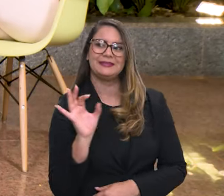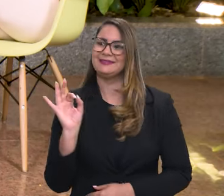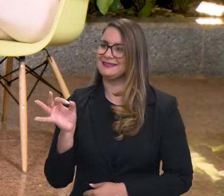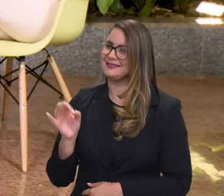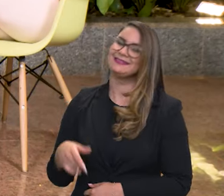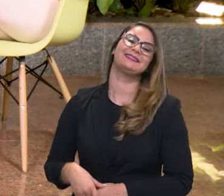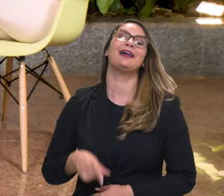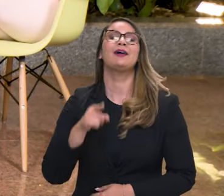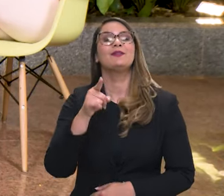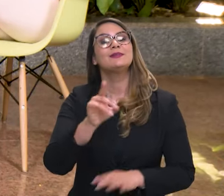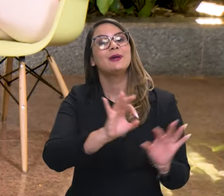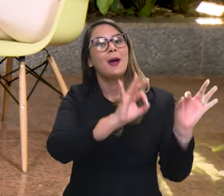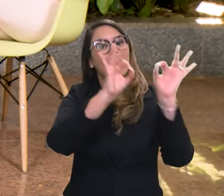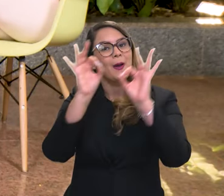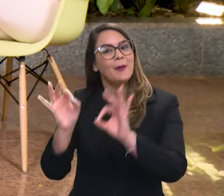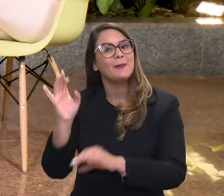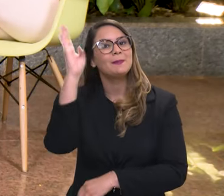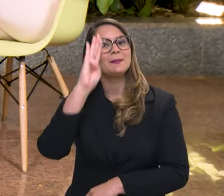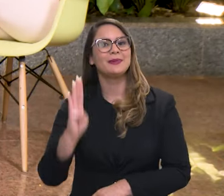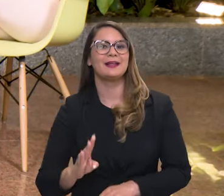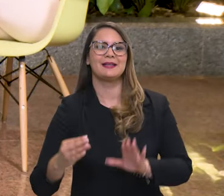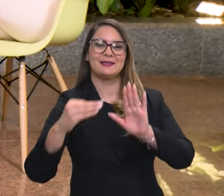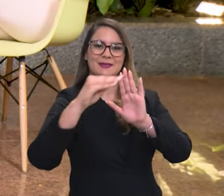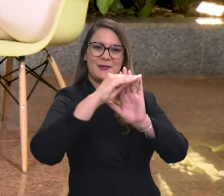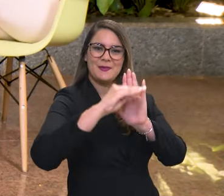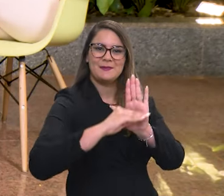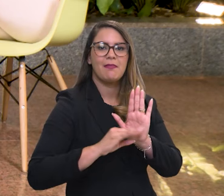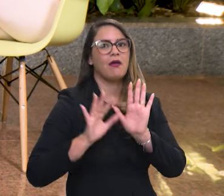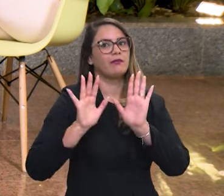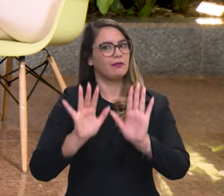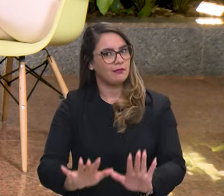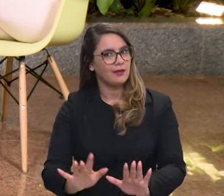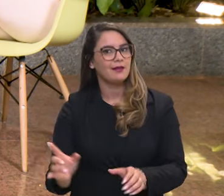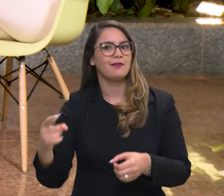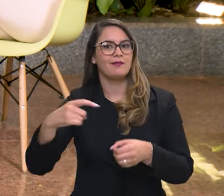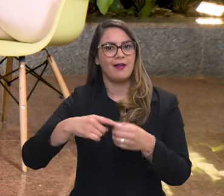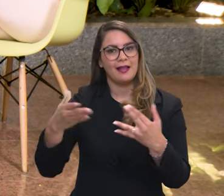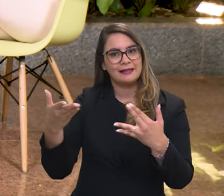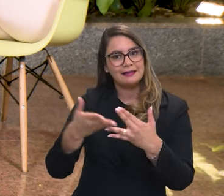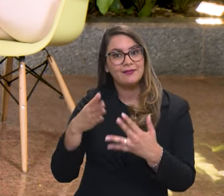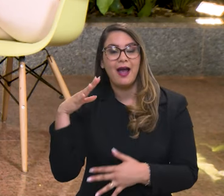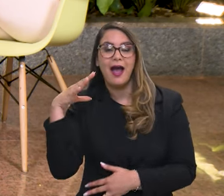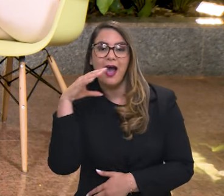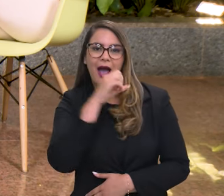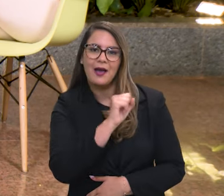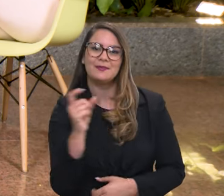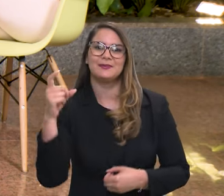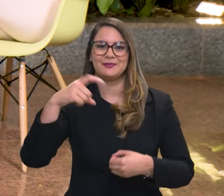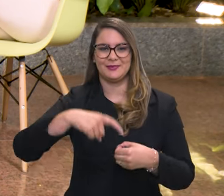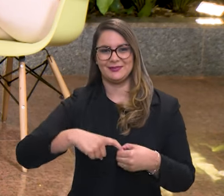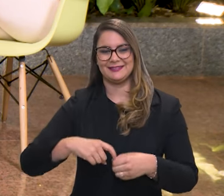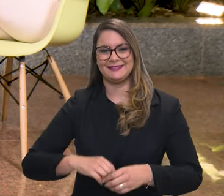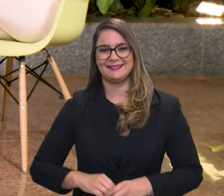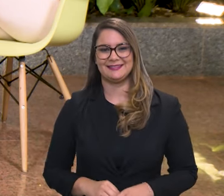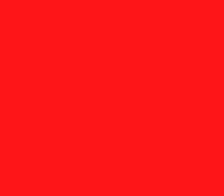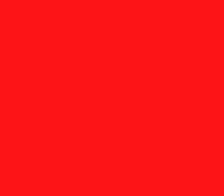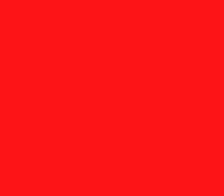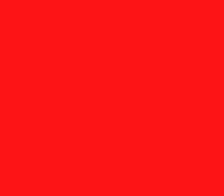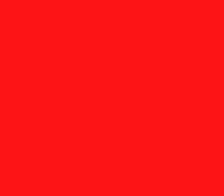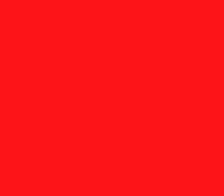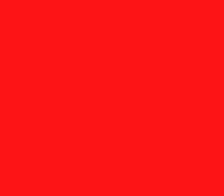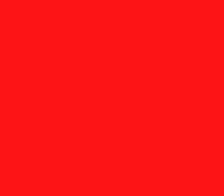Tá certo. Você está acompanhando o Brasil em Pauta. Não sai daí que a gente vai fazer um breve intervalo e volta já.